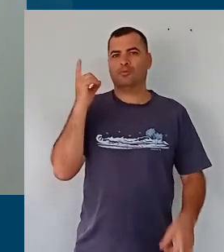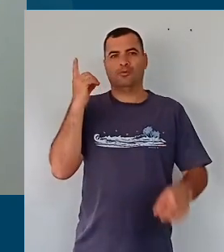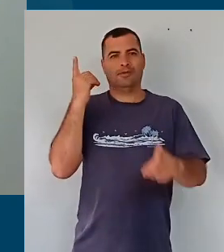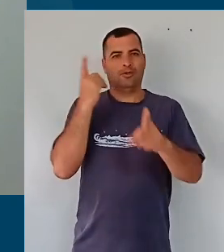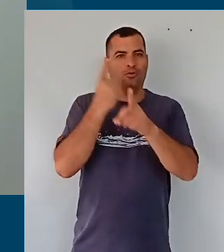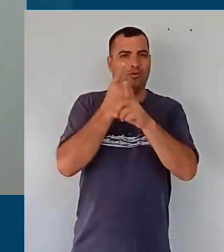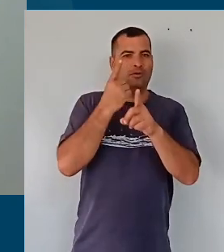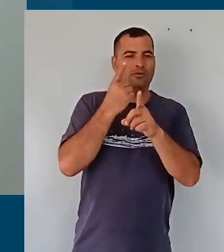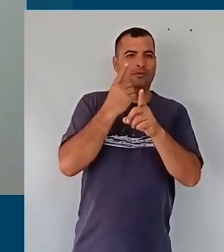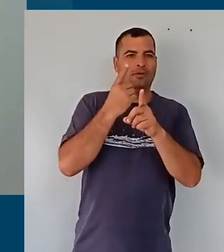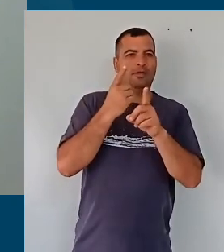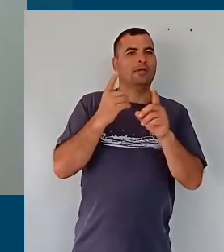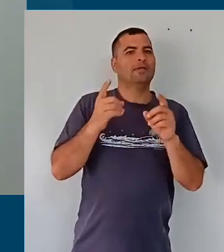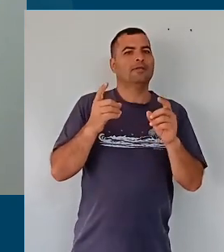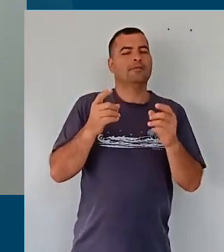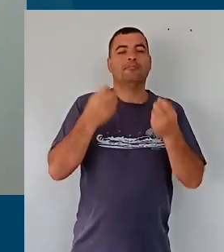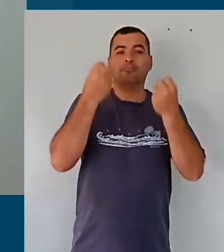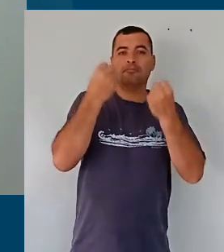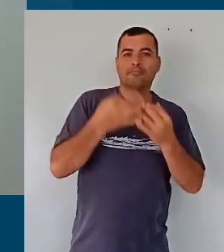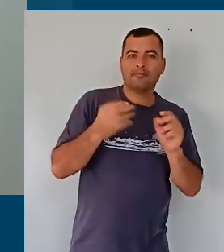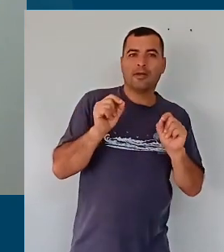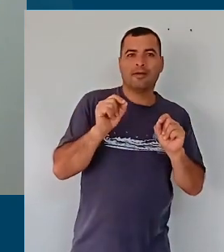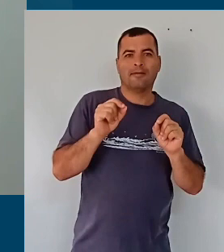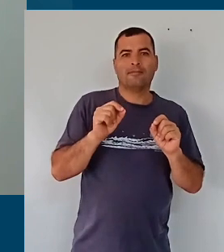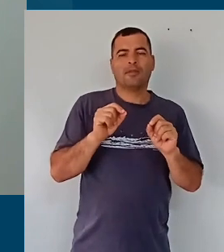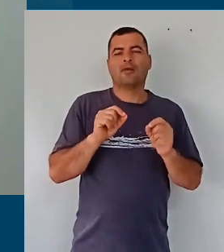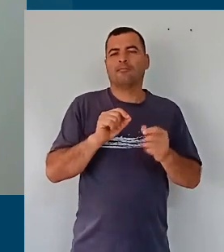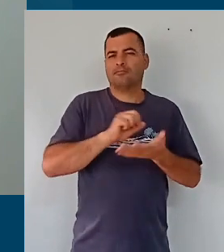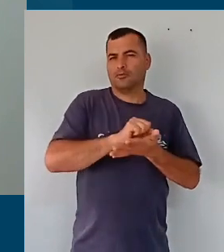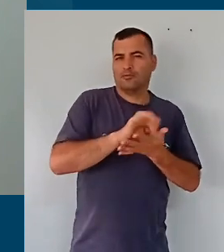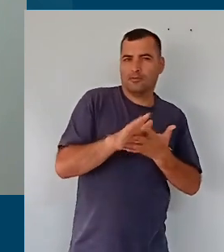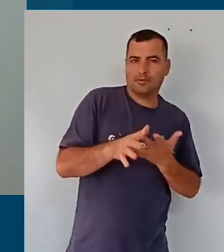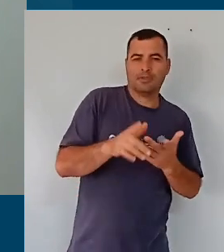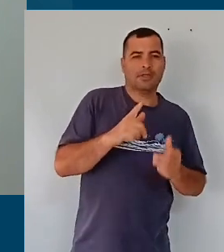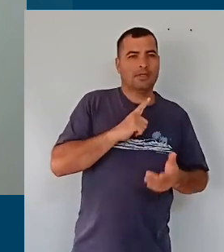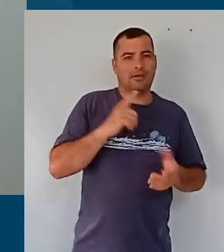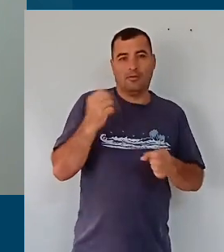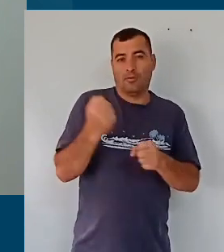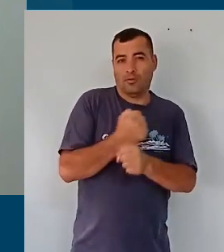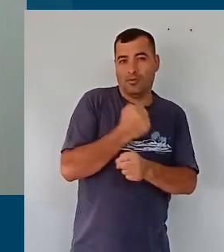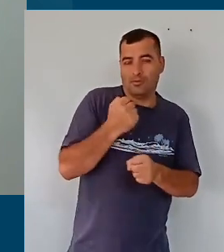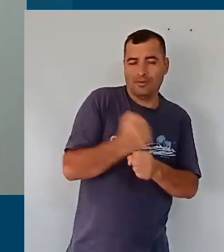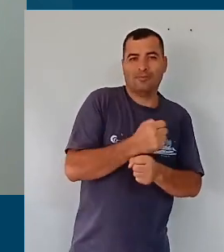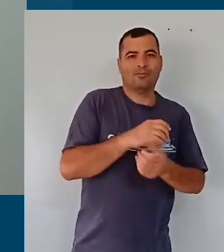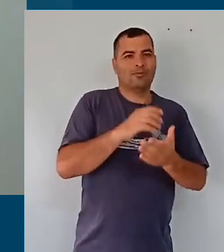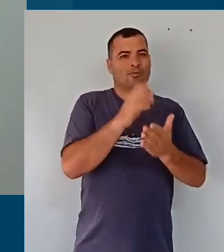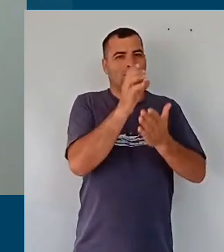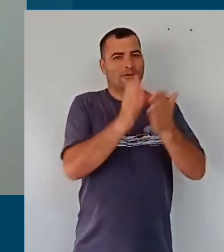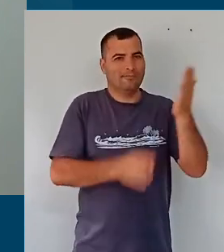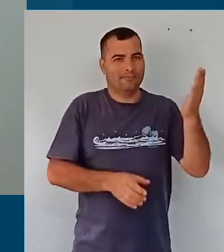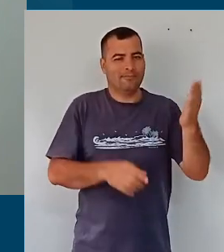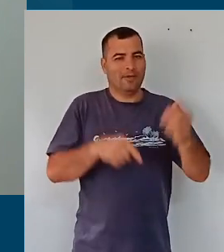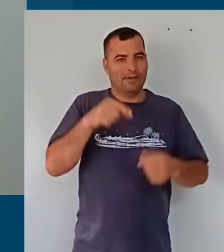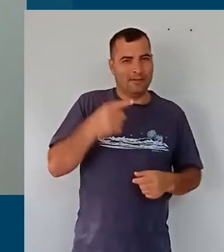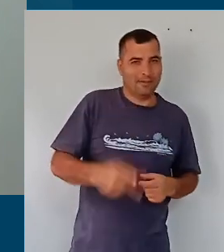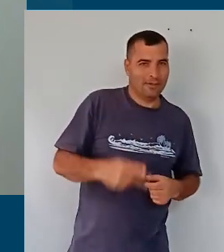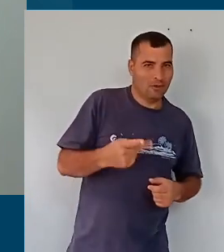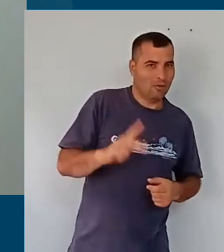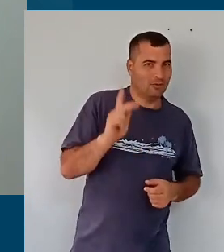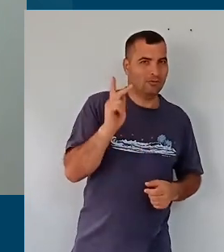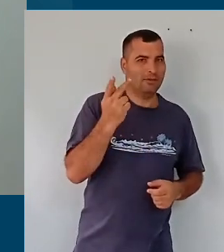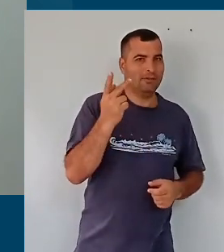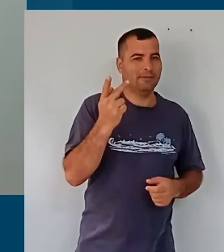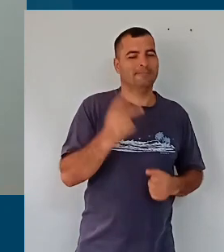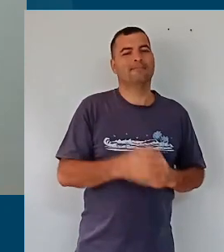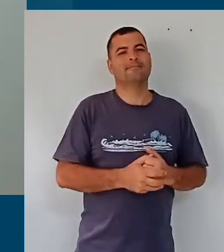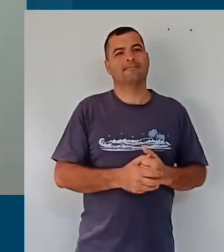encontro referente às atividades que contemplaram a construção do Currículo da Educação Municipal de